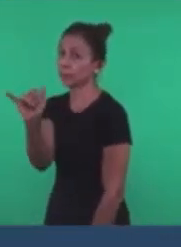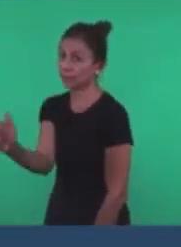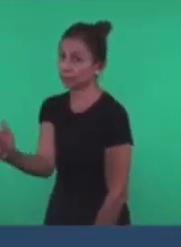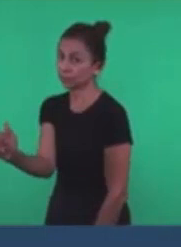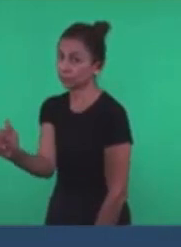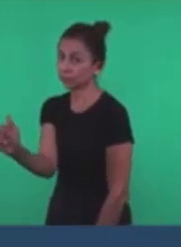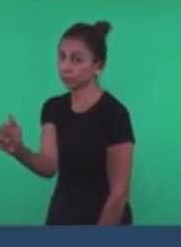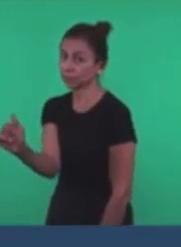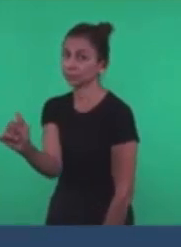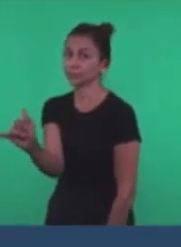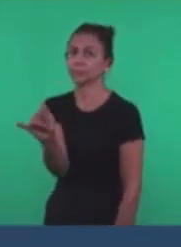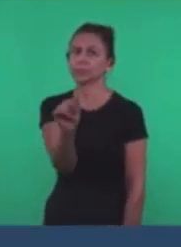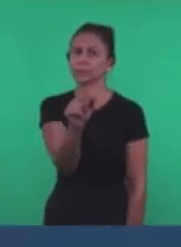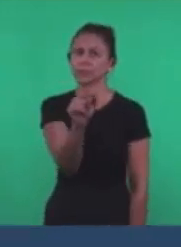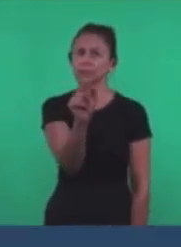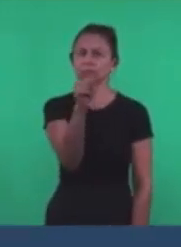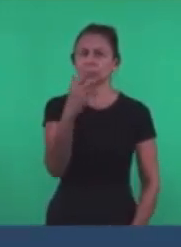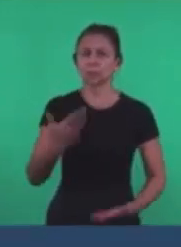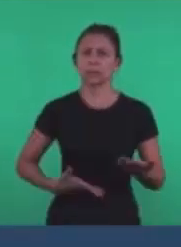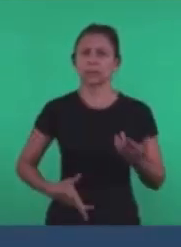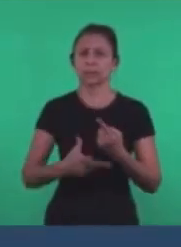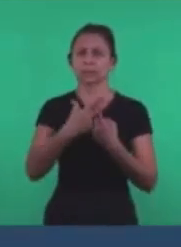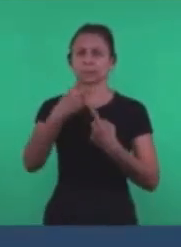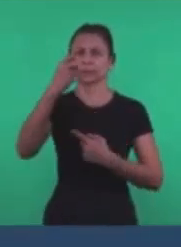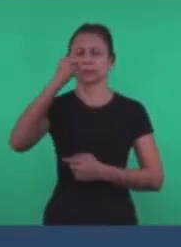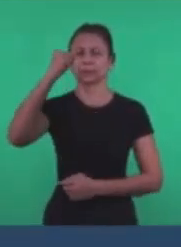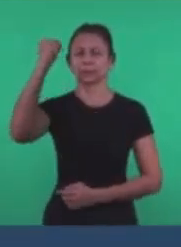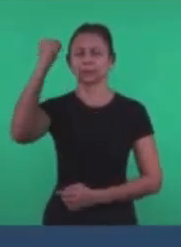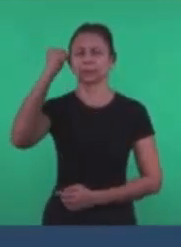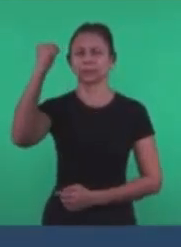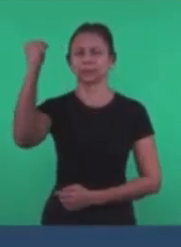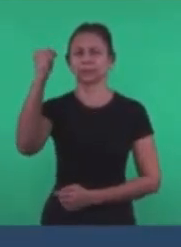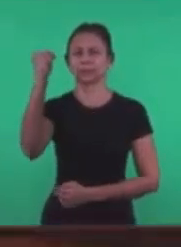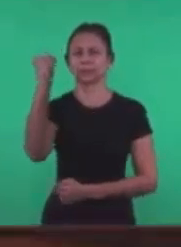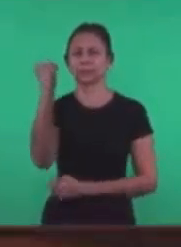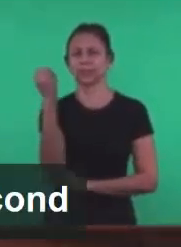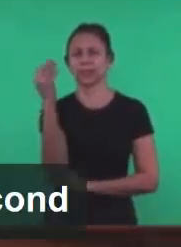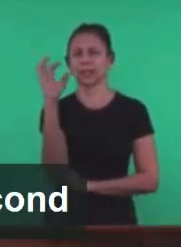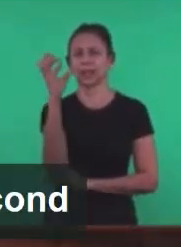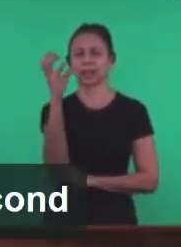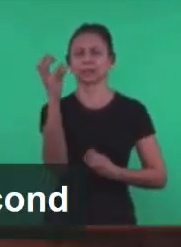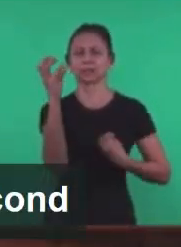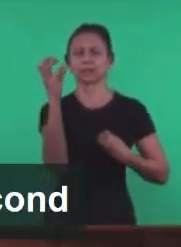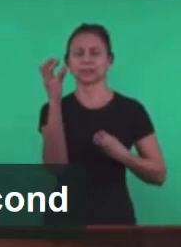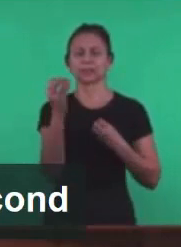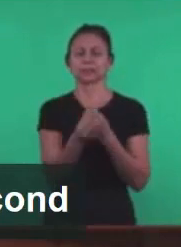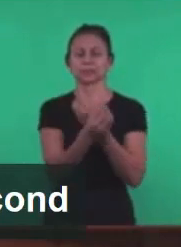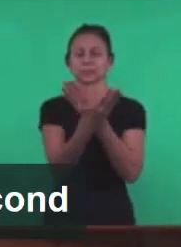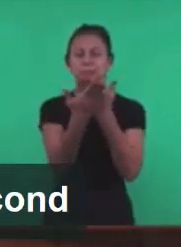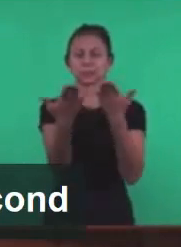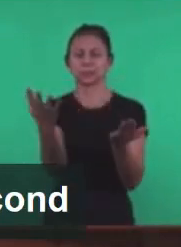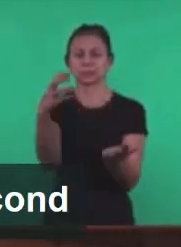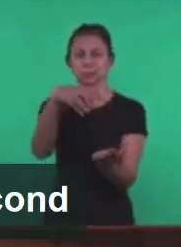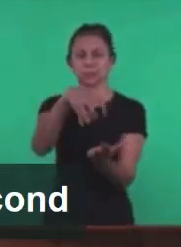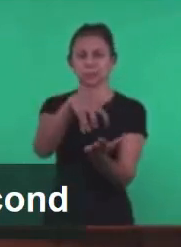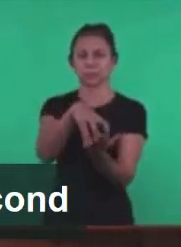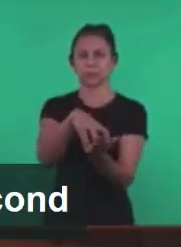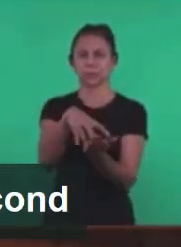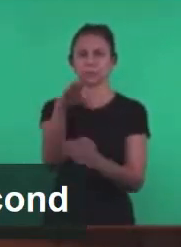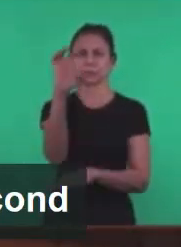Ao-lhe-ei a comer Da árvore da vida Que está No meio Do paraíso De Deus